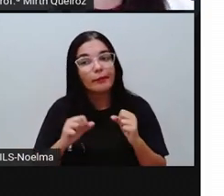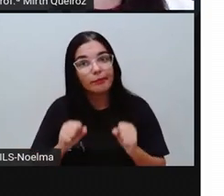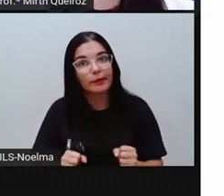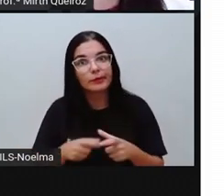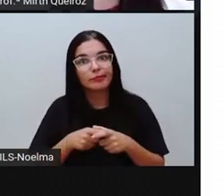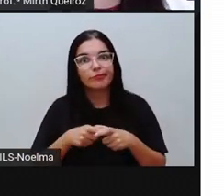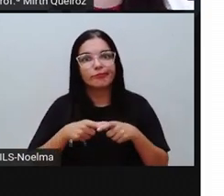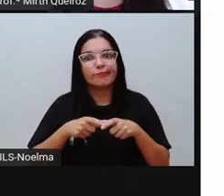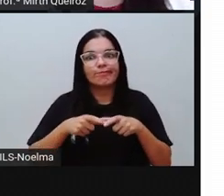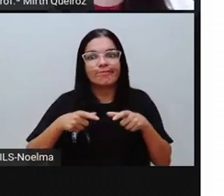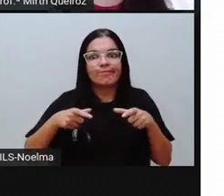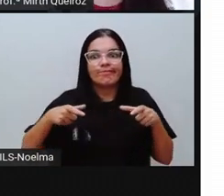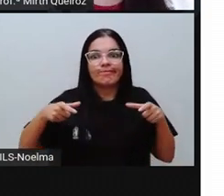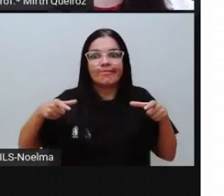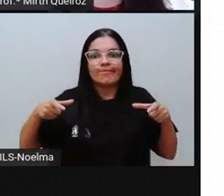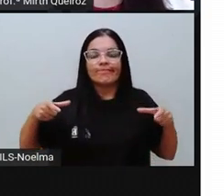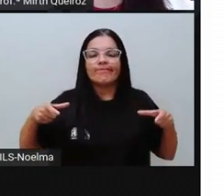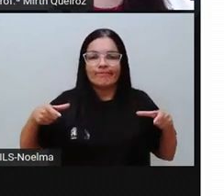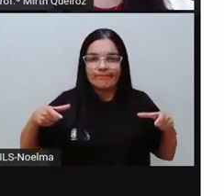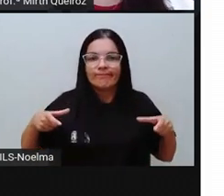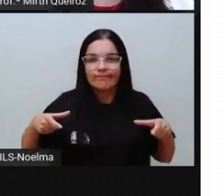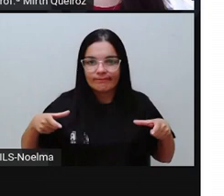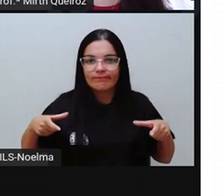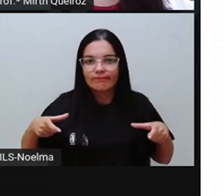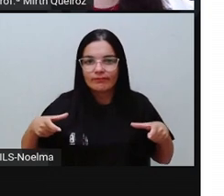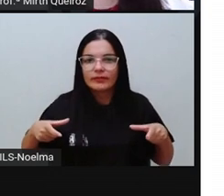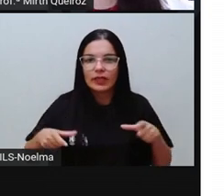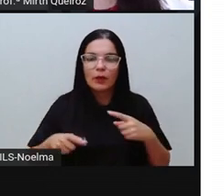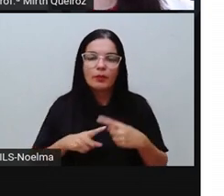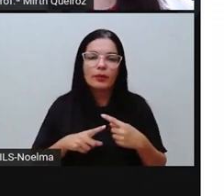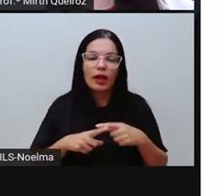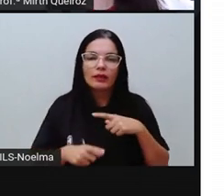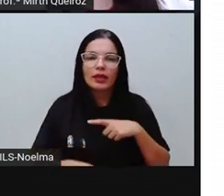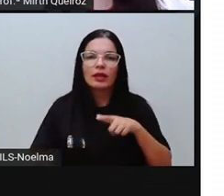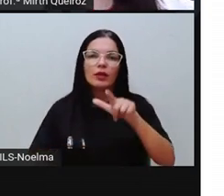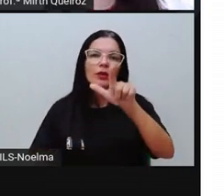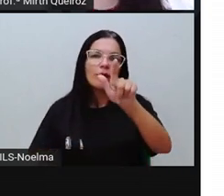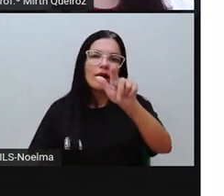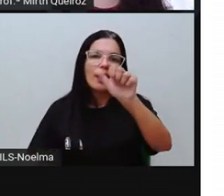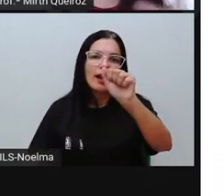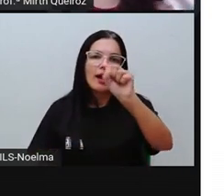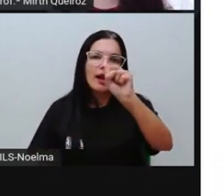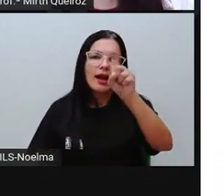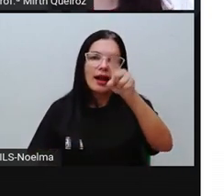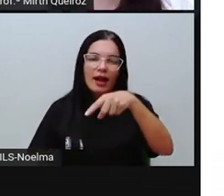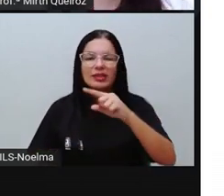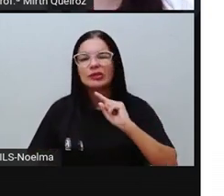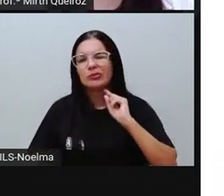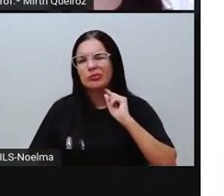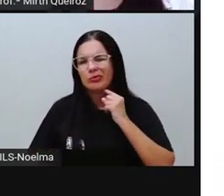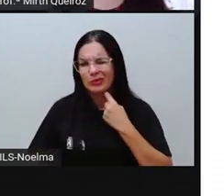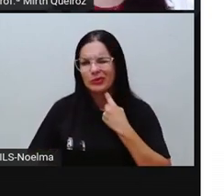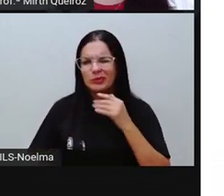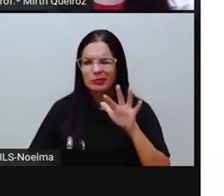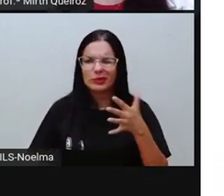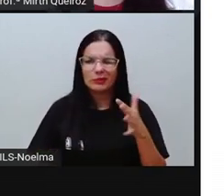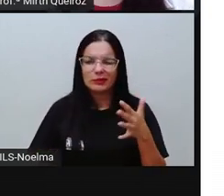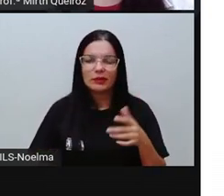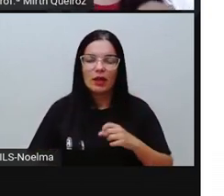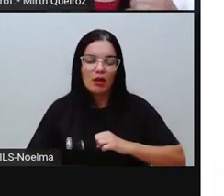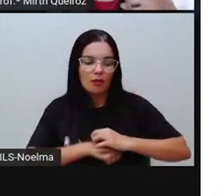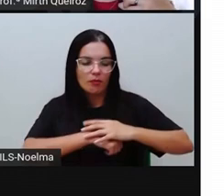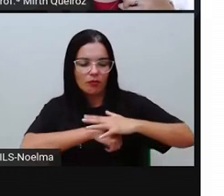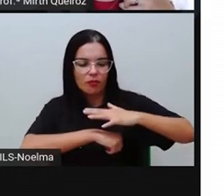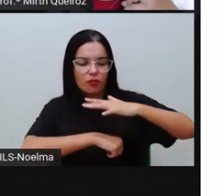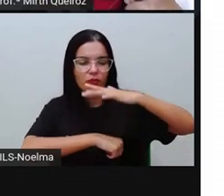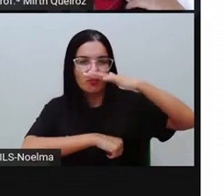com a grande quantidade do dióxido de carbono, que é o gás carbono, que é o gás sujo, vamos dizer assim, né? É o gás